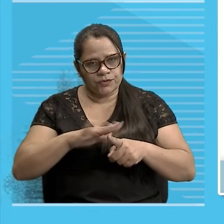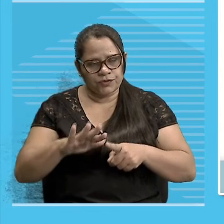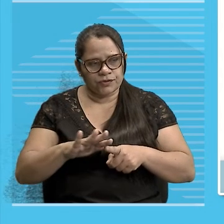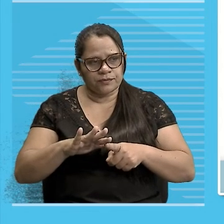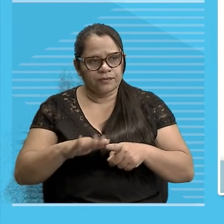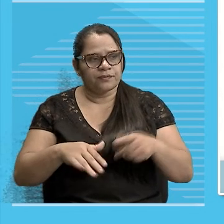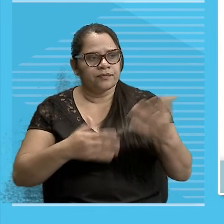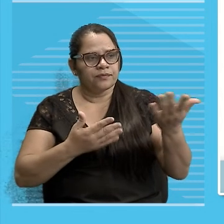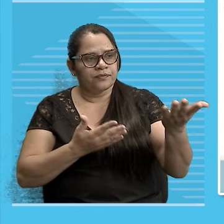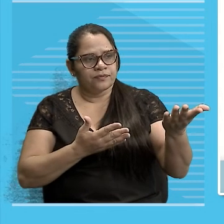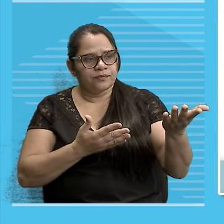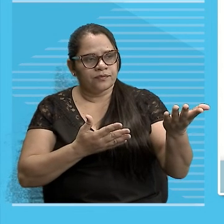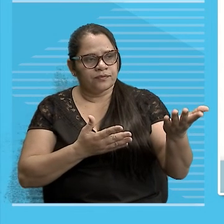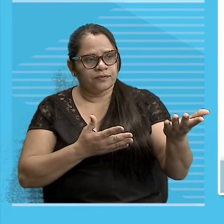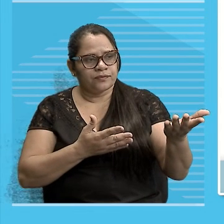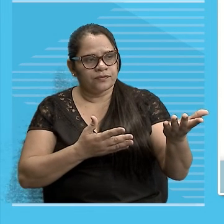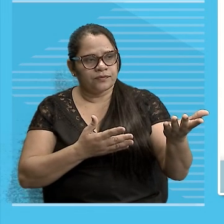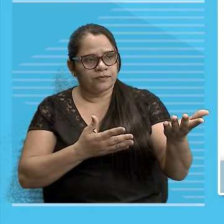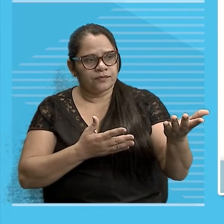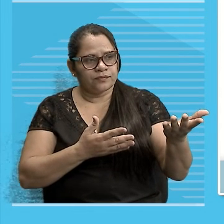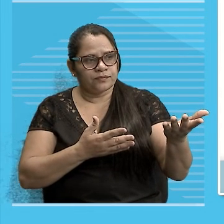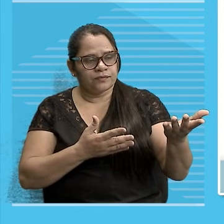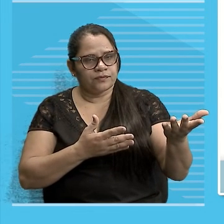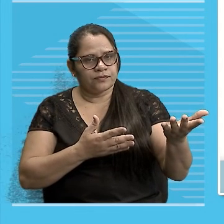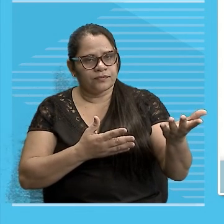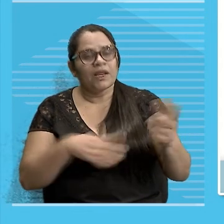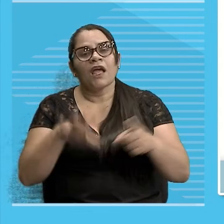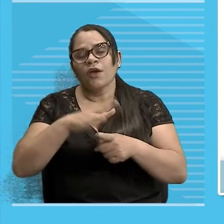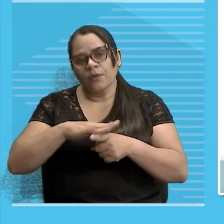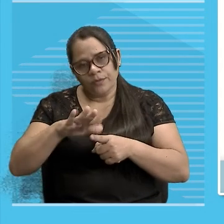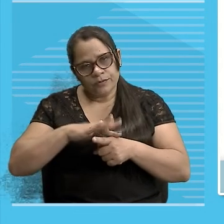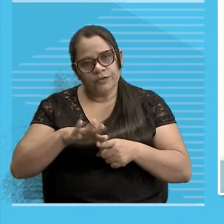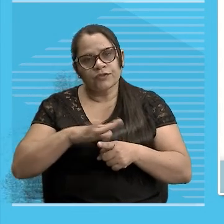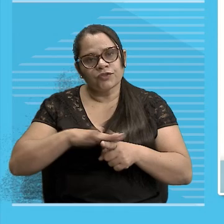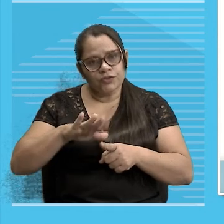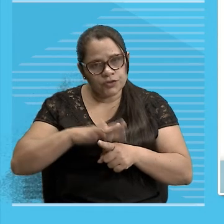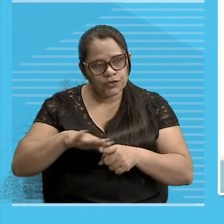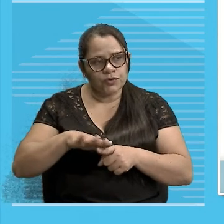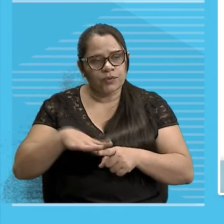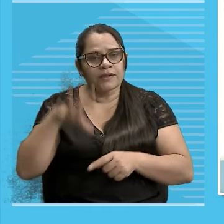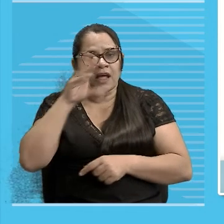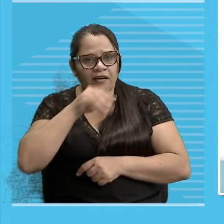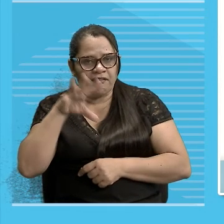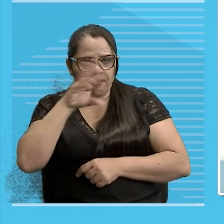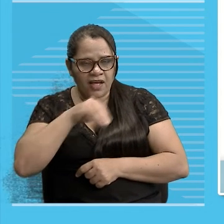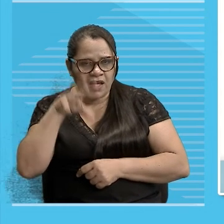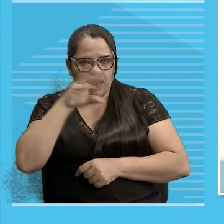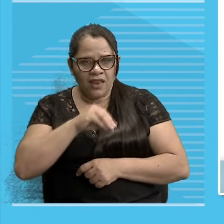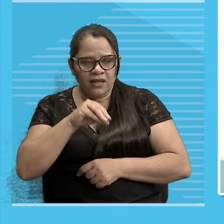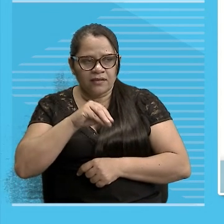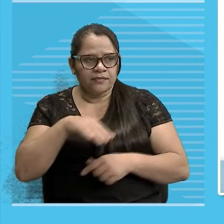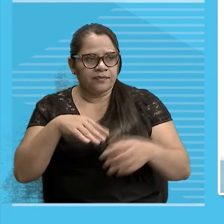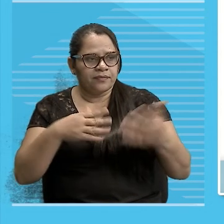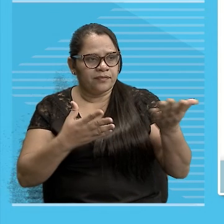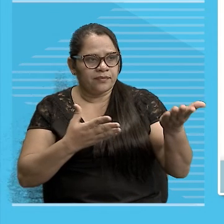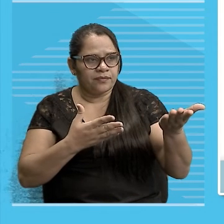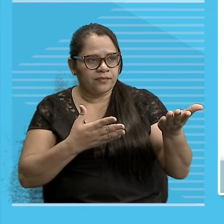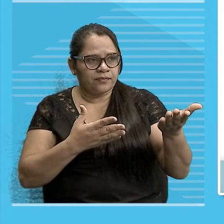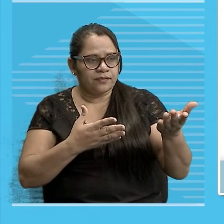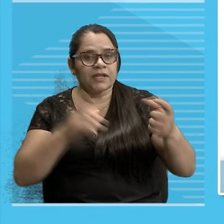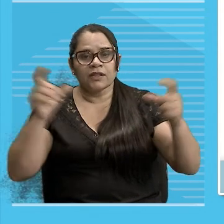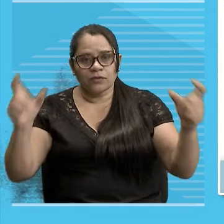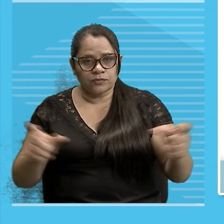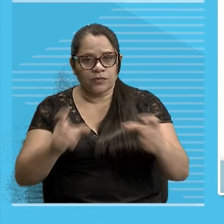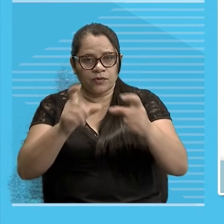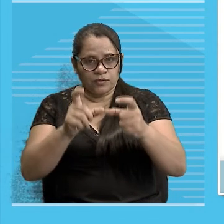bom É um som bacana, equilibrado, macio né Então os compostos